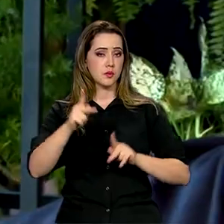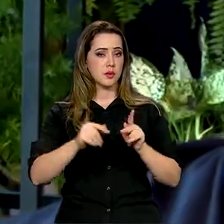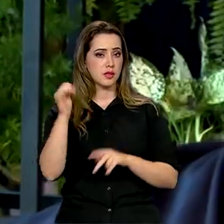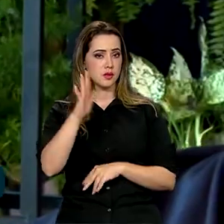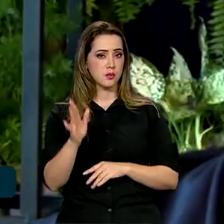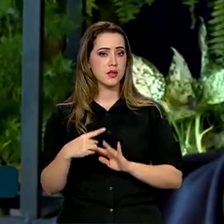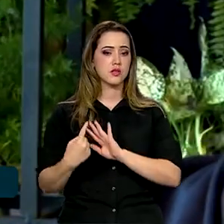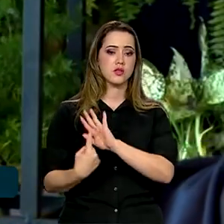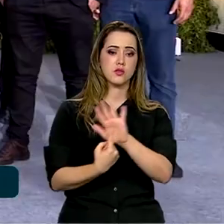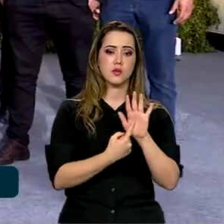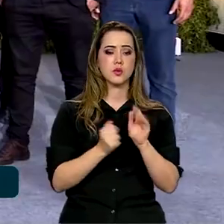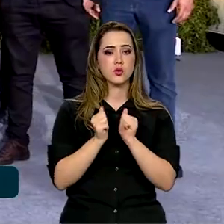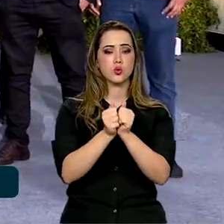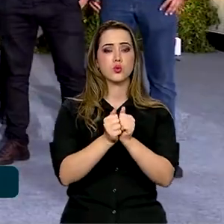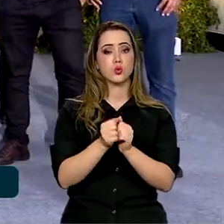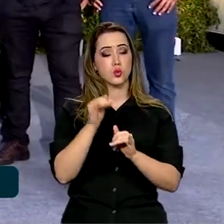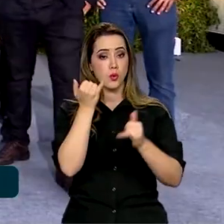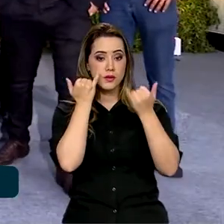vai estar onde a notícia está.